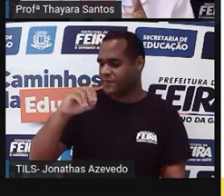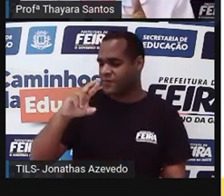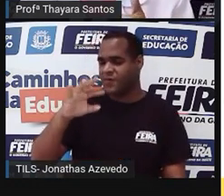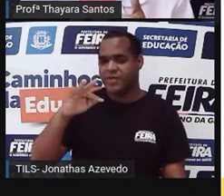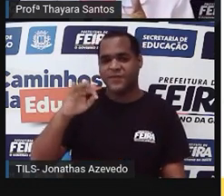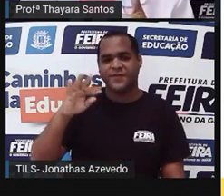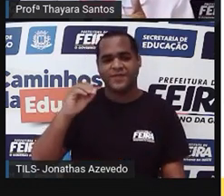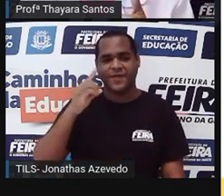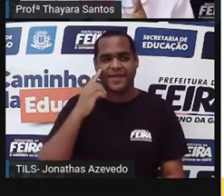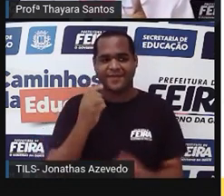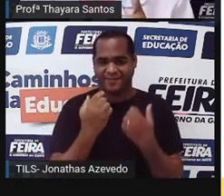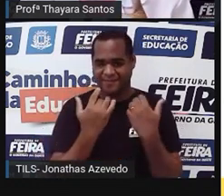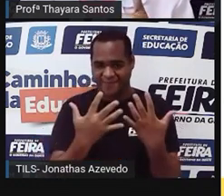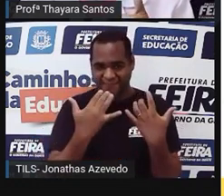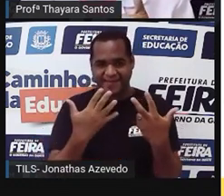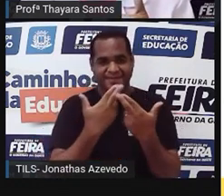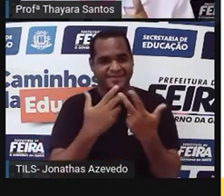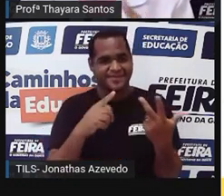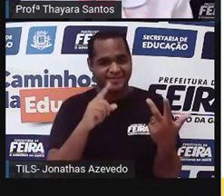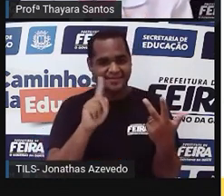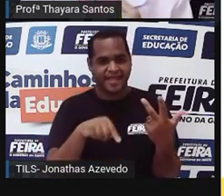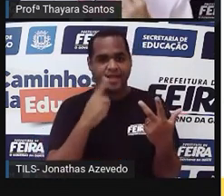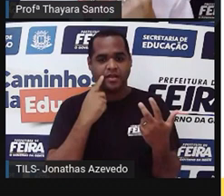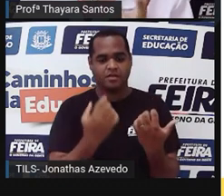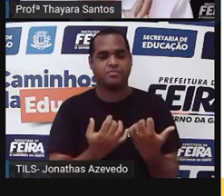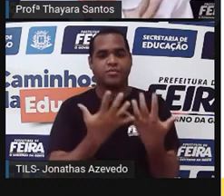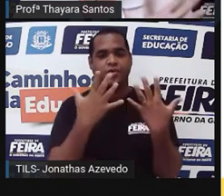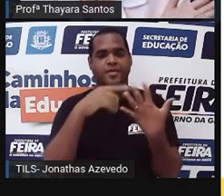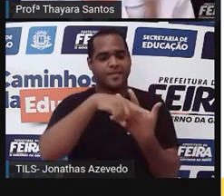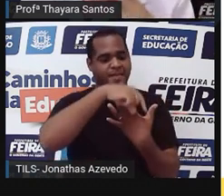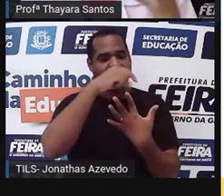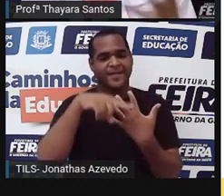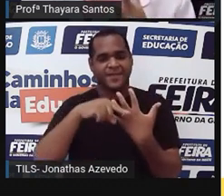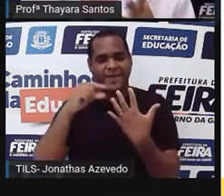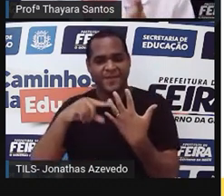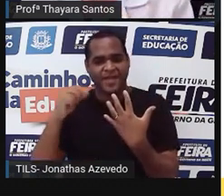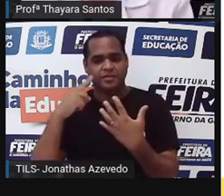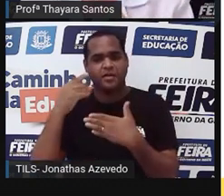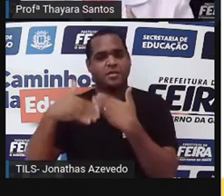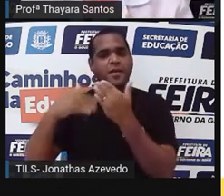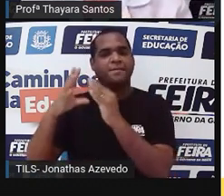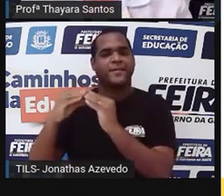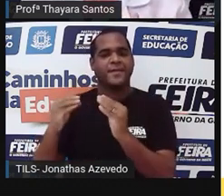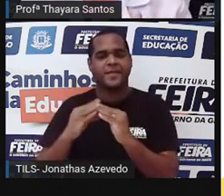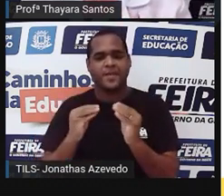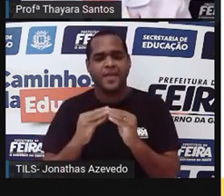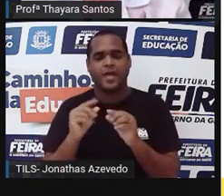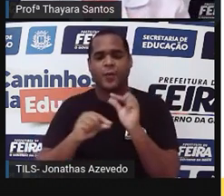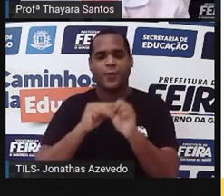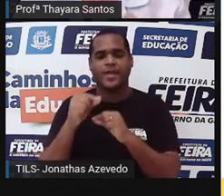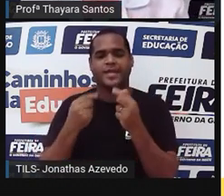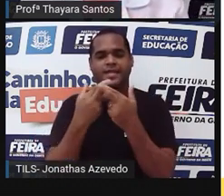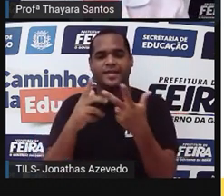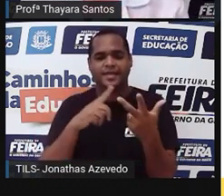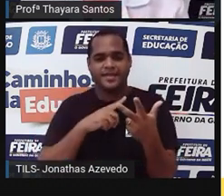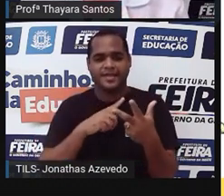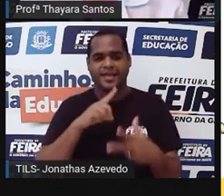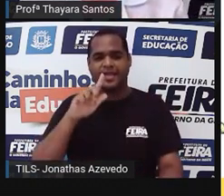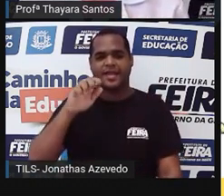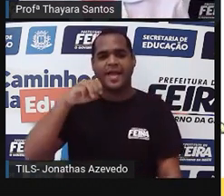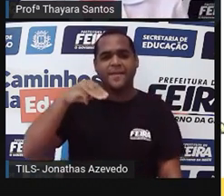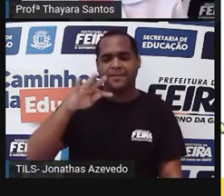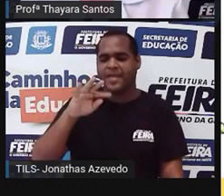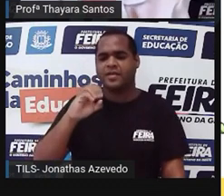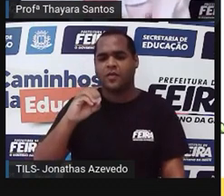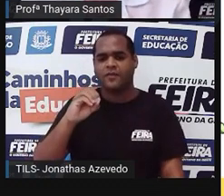planta ela vai estar nessa condição aqui de esporófito e uma pequena parte, uma fase passageira, ela vai estar na forma de gametófito.